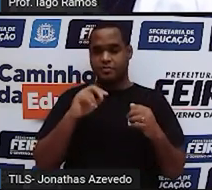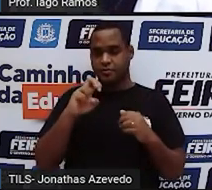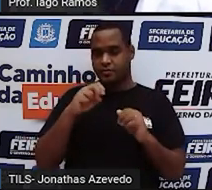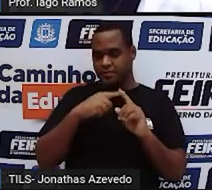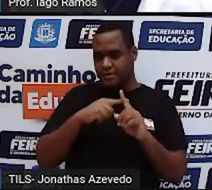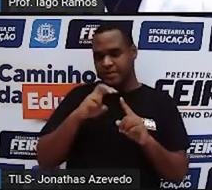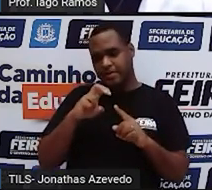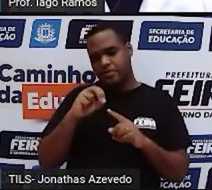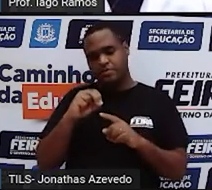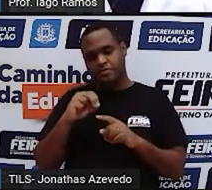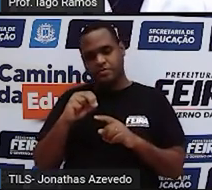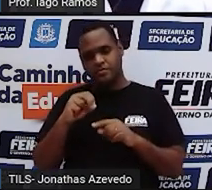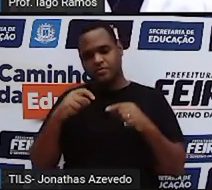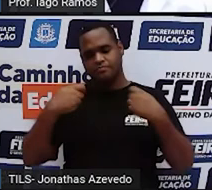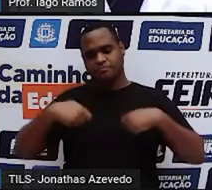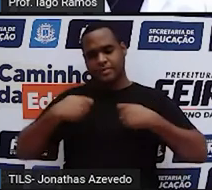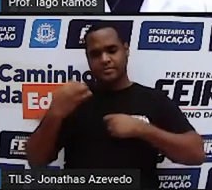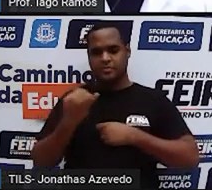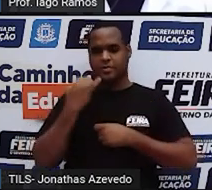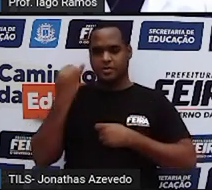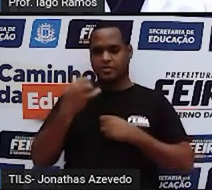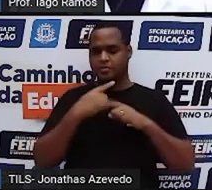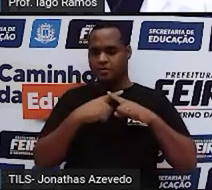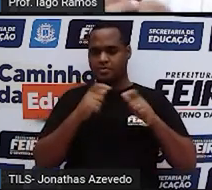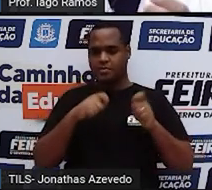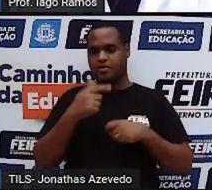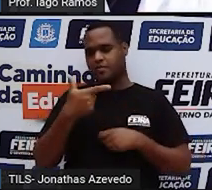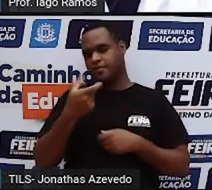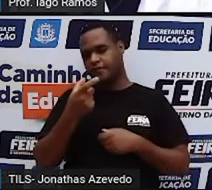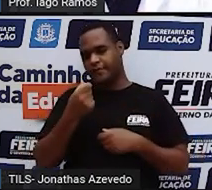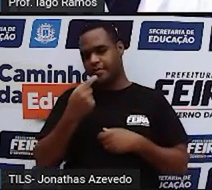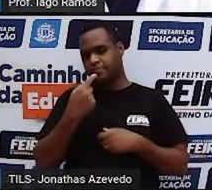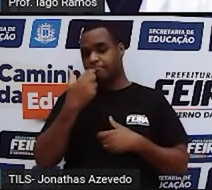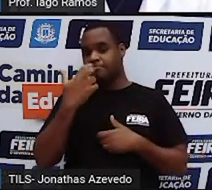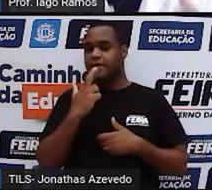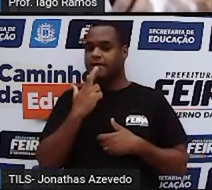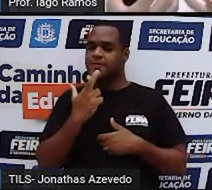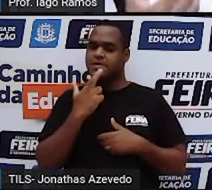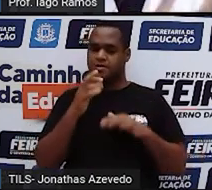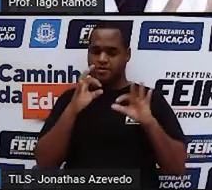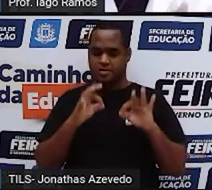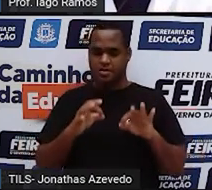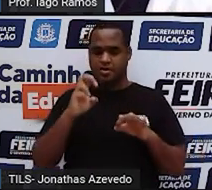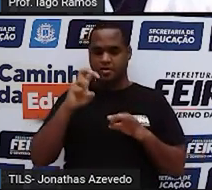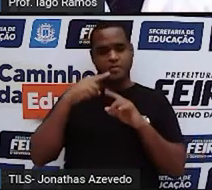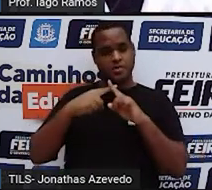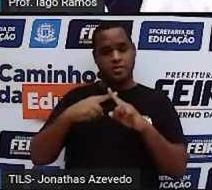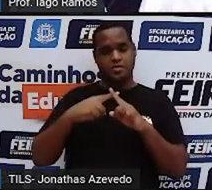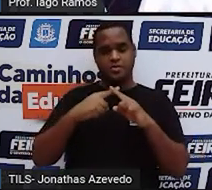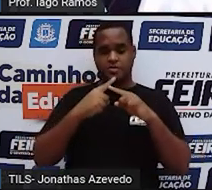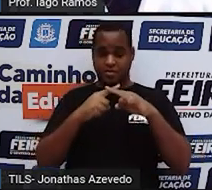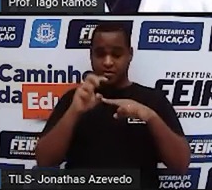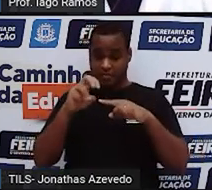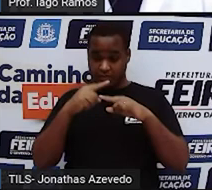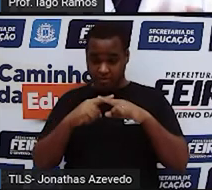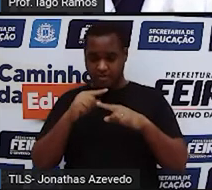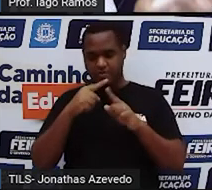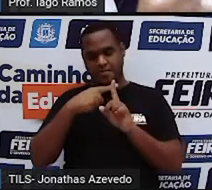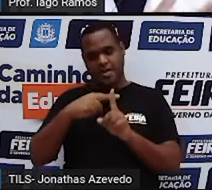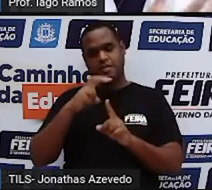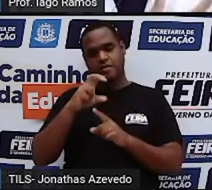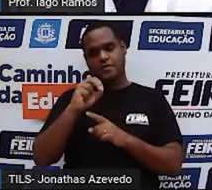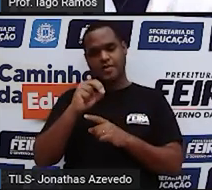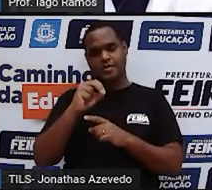50 precisa ser multiplicado por 20. E o resultado vem do 5x mais 50. Então